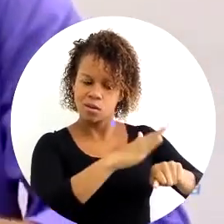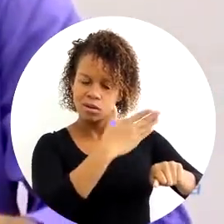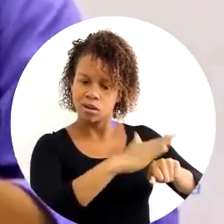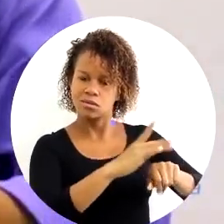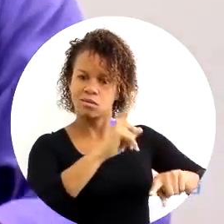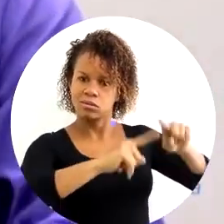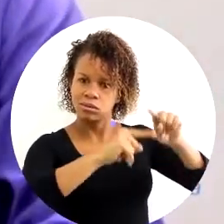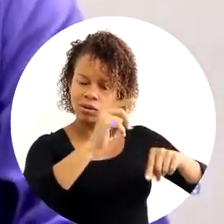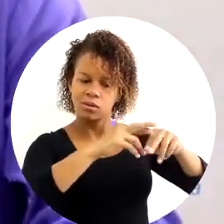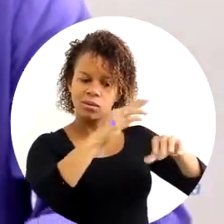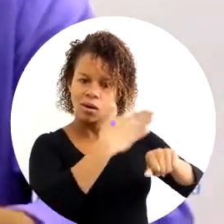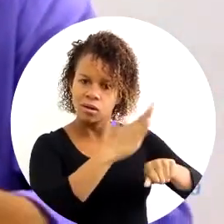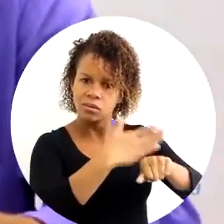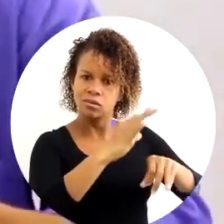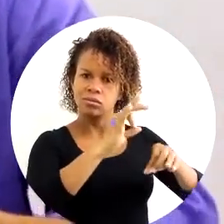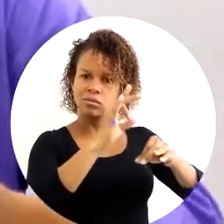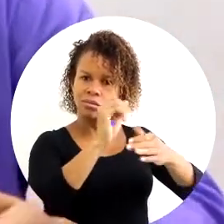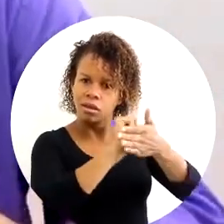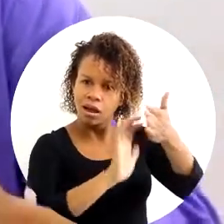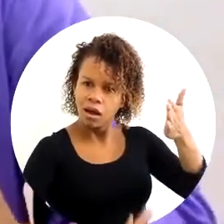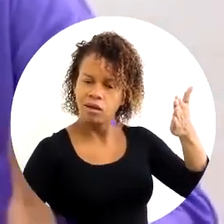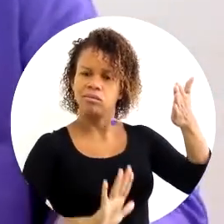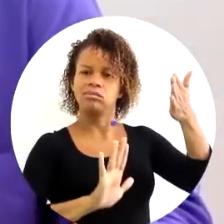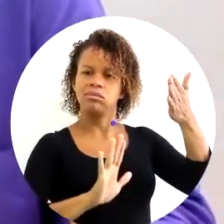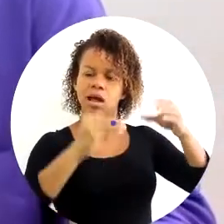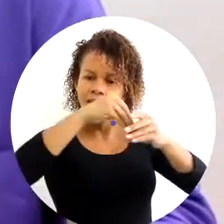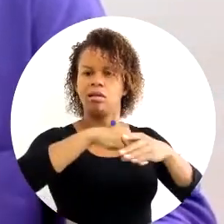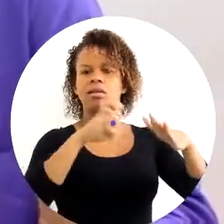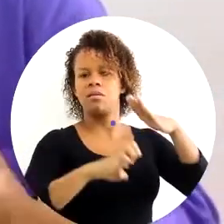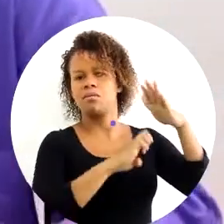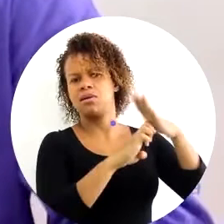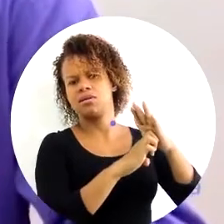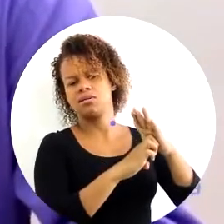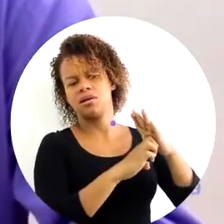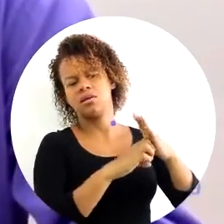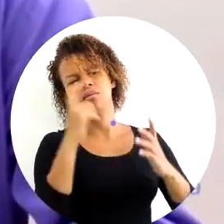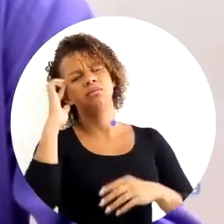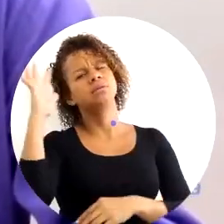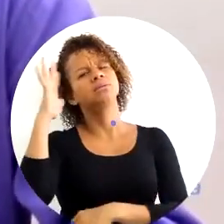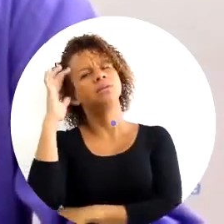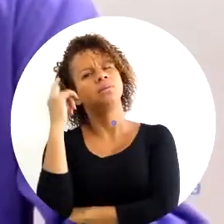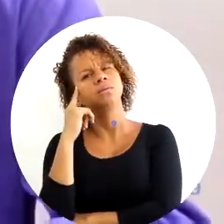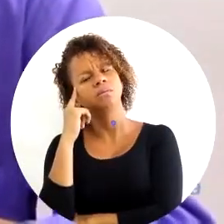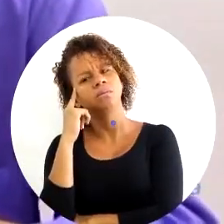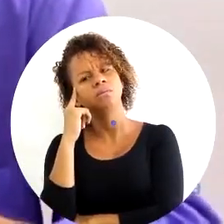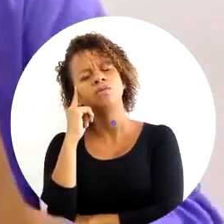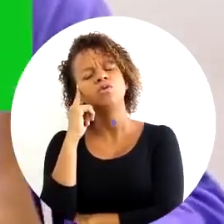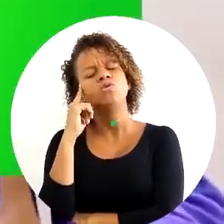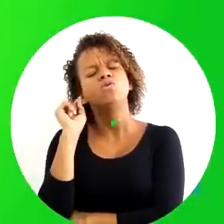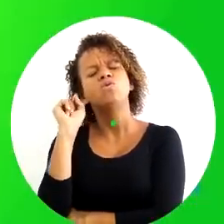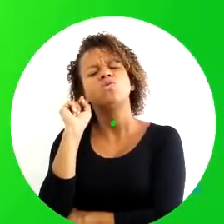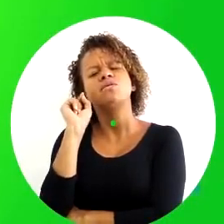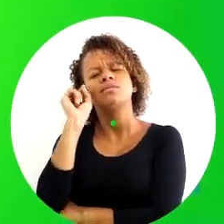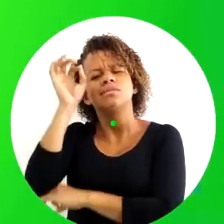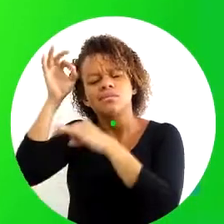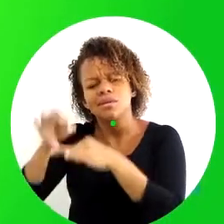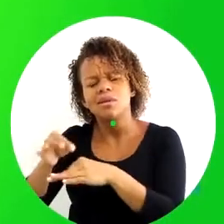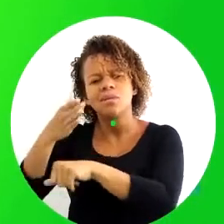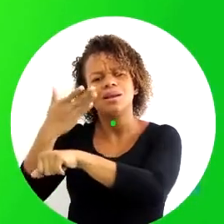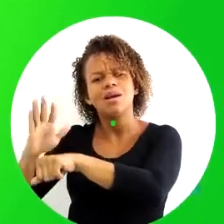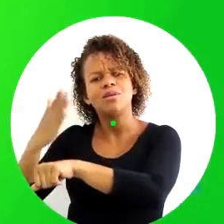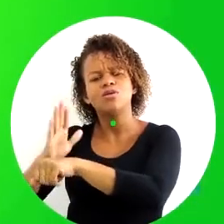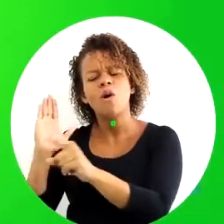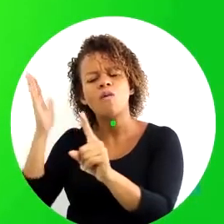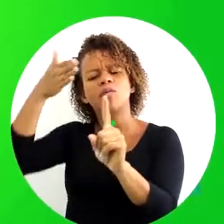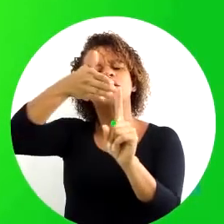O treinamento dos indivíduos que executam as tarefas dentro de uma empresa. E aí a gente tem que pensar no seguinte. O que é exatamente o treinamento?